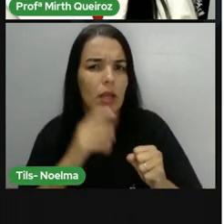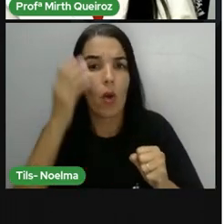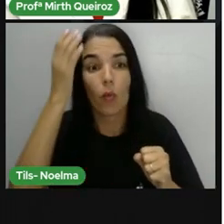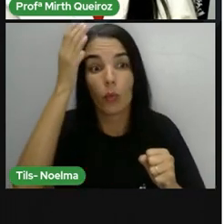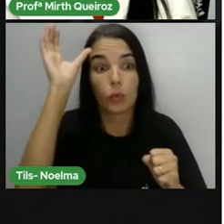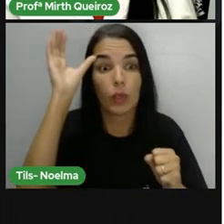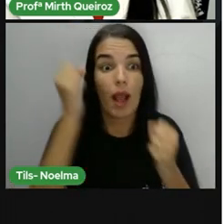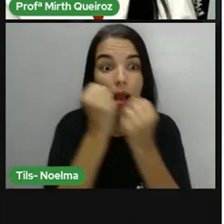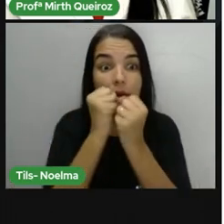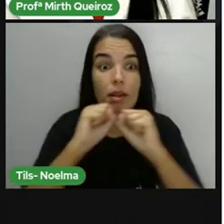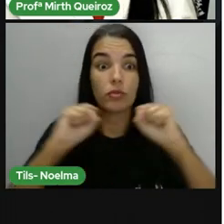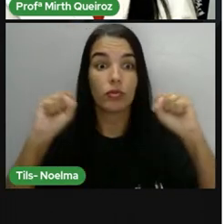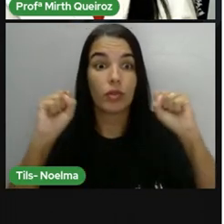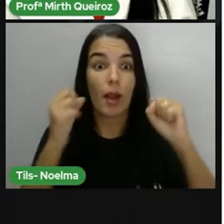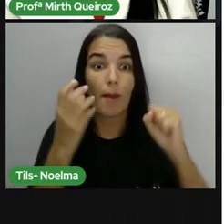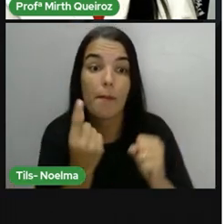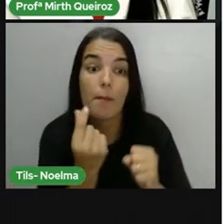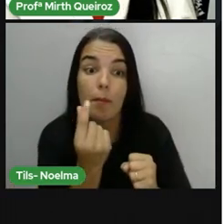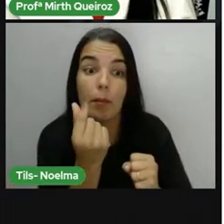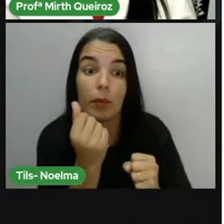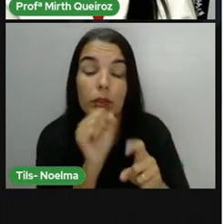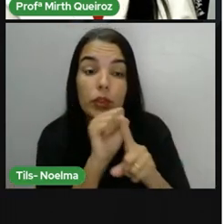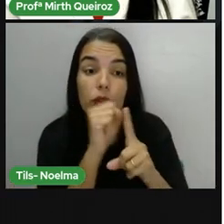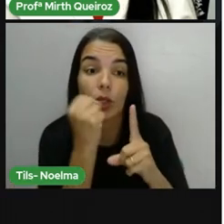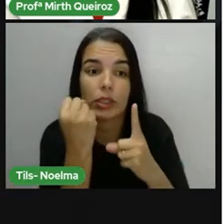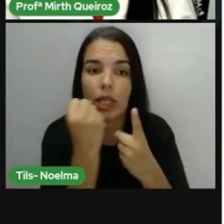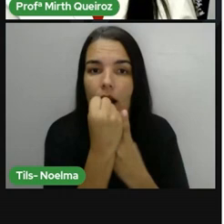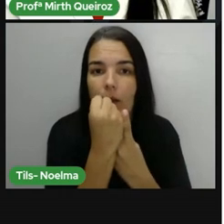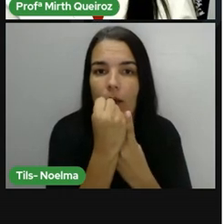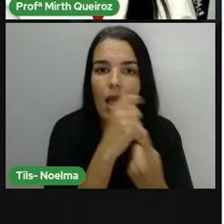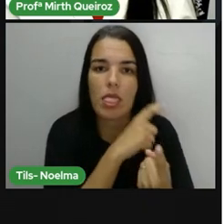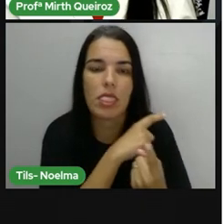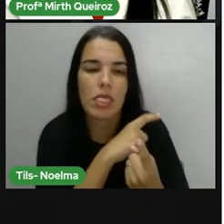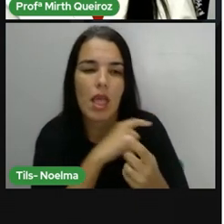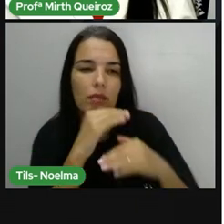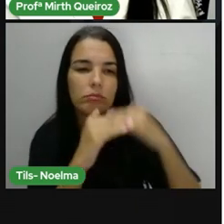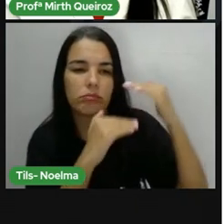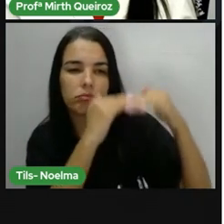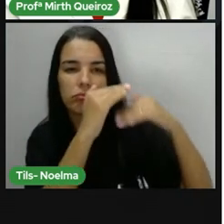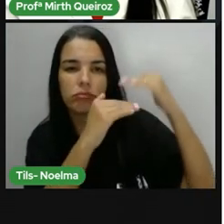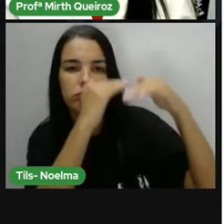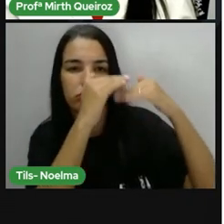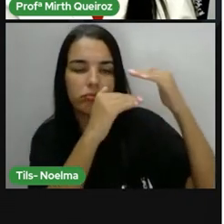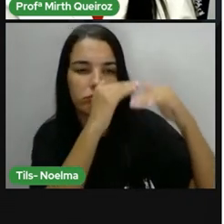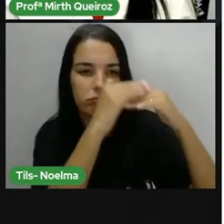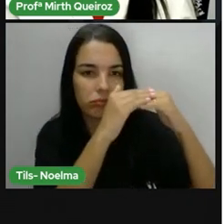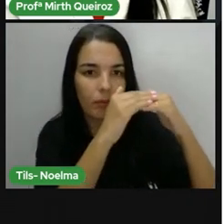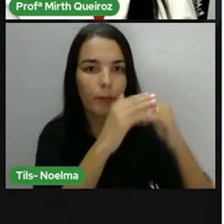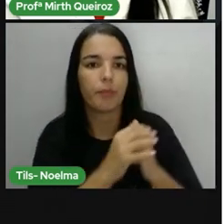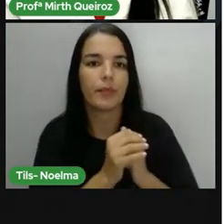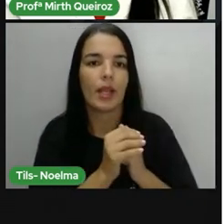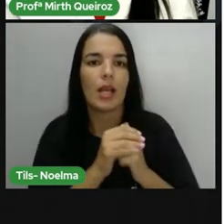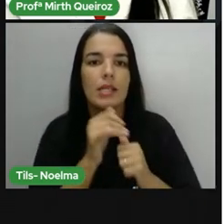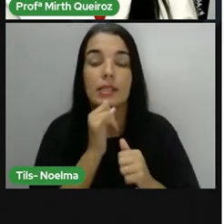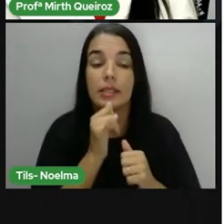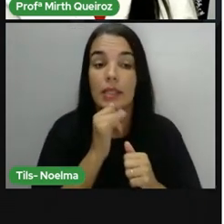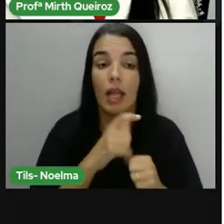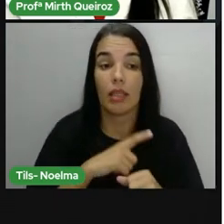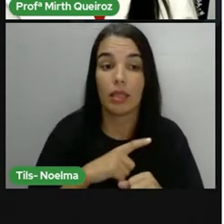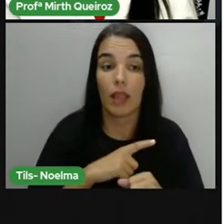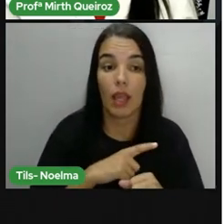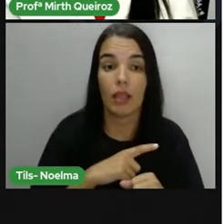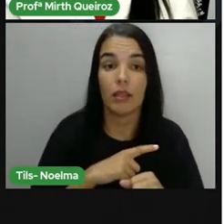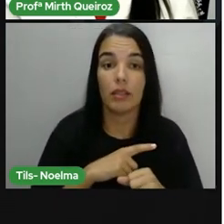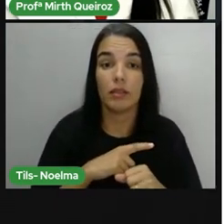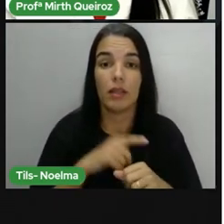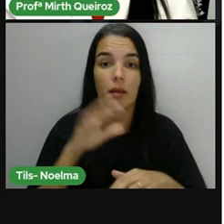culturas com maior potencial social e econômico a ser desenvolvida na região semiárida, sabendo que